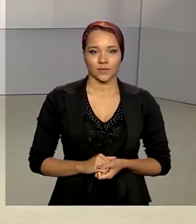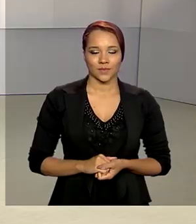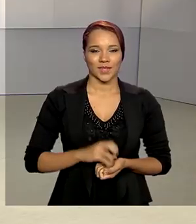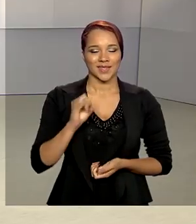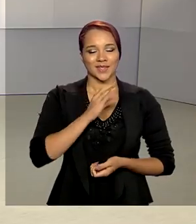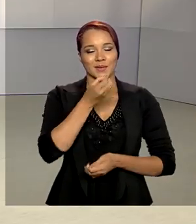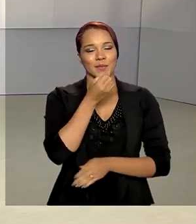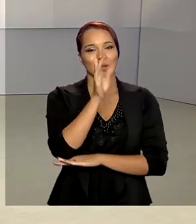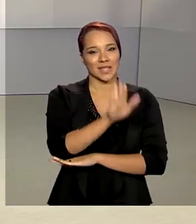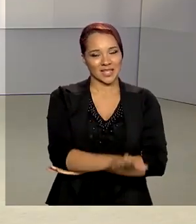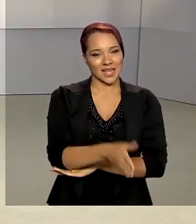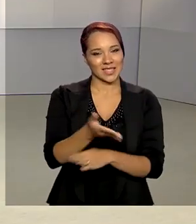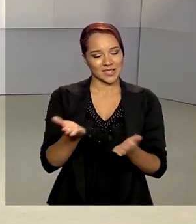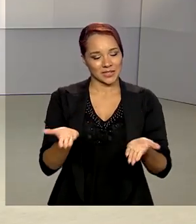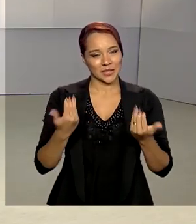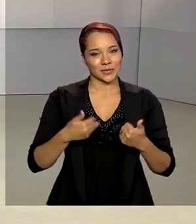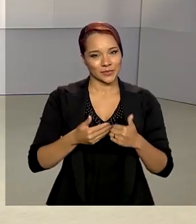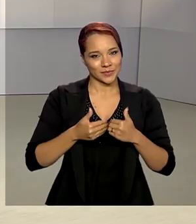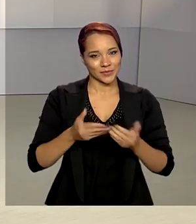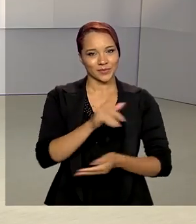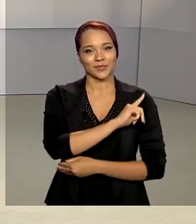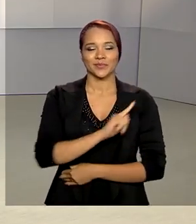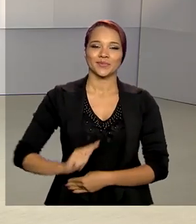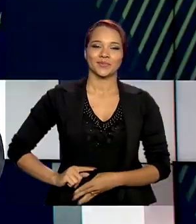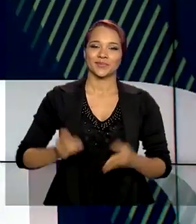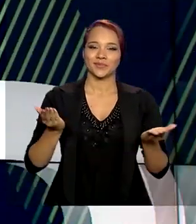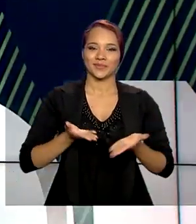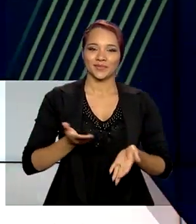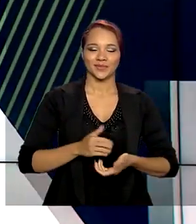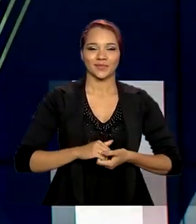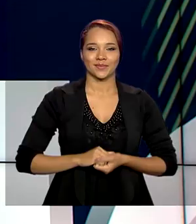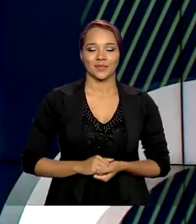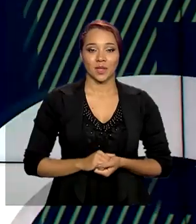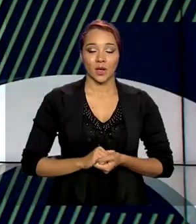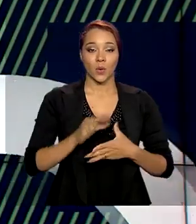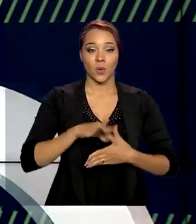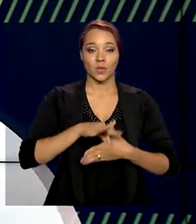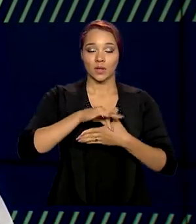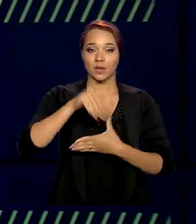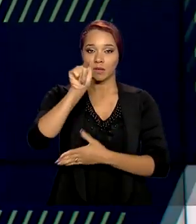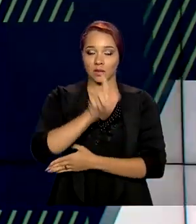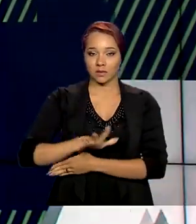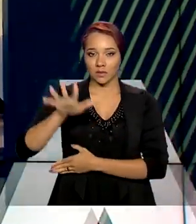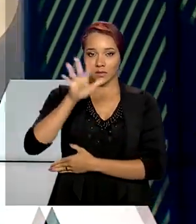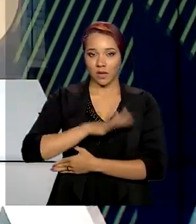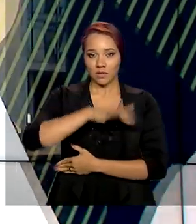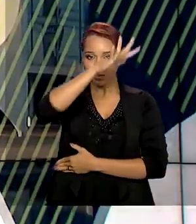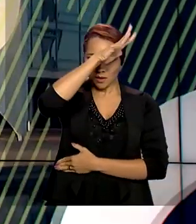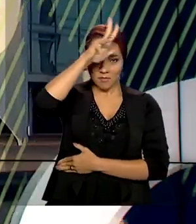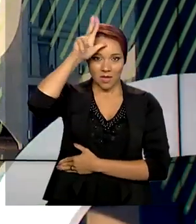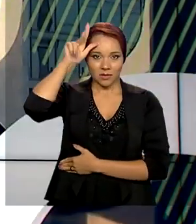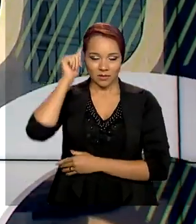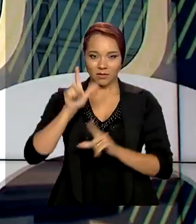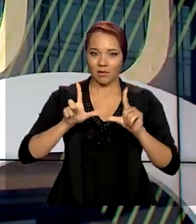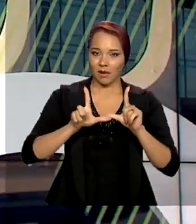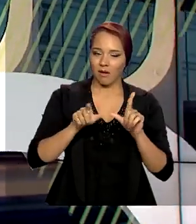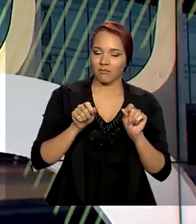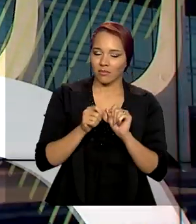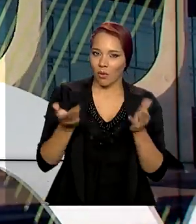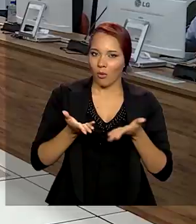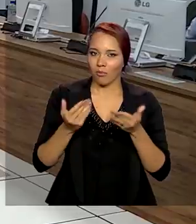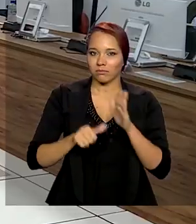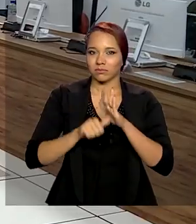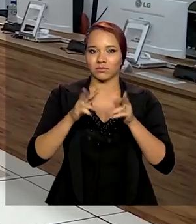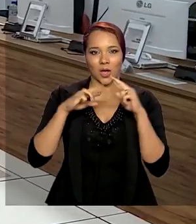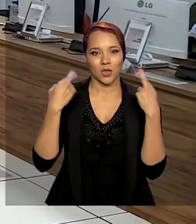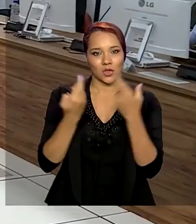Olá, boa tarde, de volta com o Governo Agora. O Conselho Nacional da Amazônia Legal fez hoje a primeira reunião com os